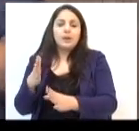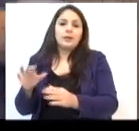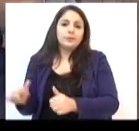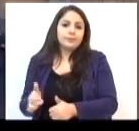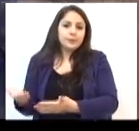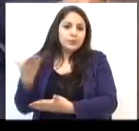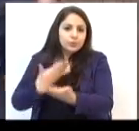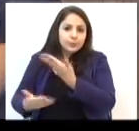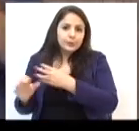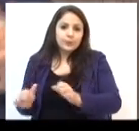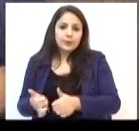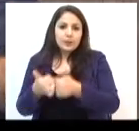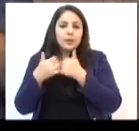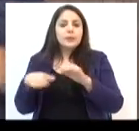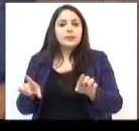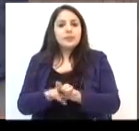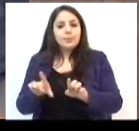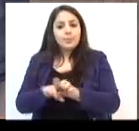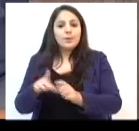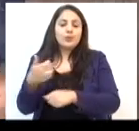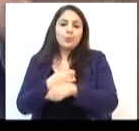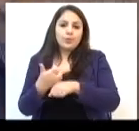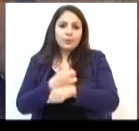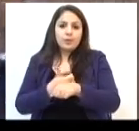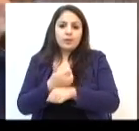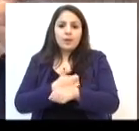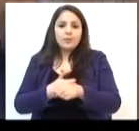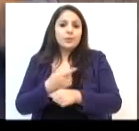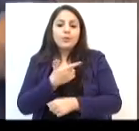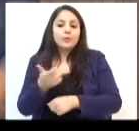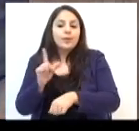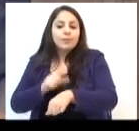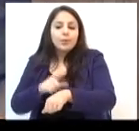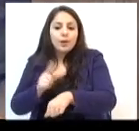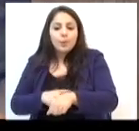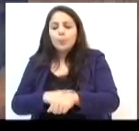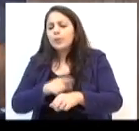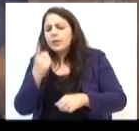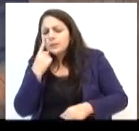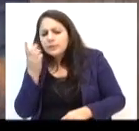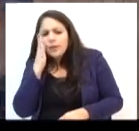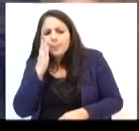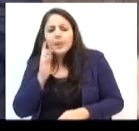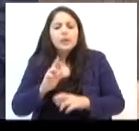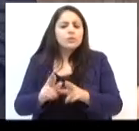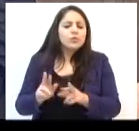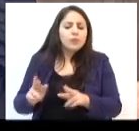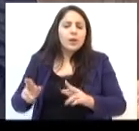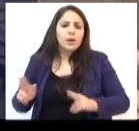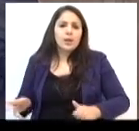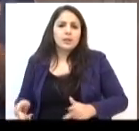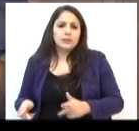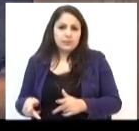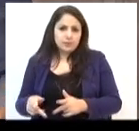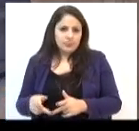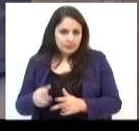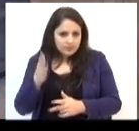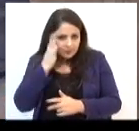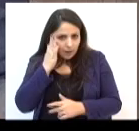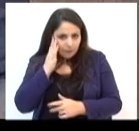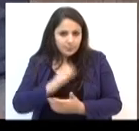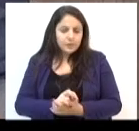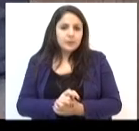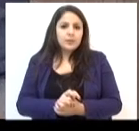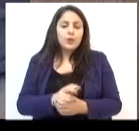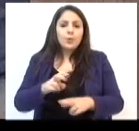com qualidade e os profissionais dos hospitais vão ficar sobrecarregados, inclusive, para poder diferenciar aqueles casos que não são graves daqueles